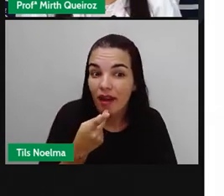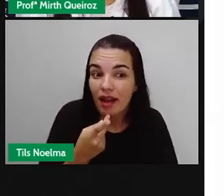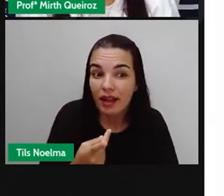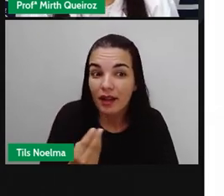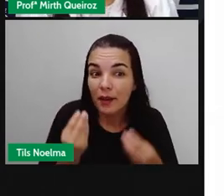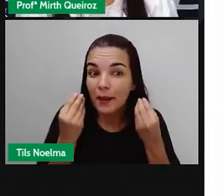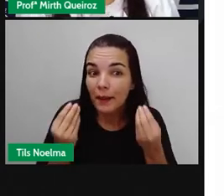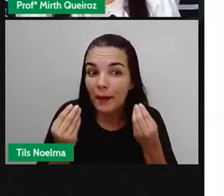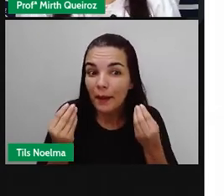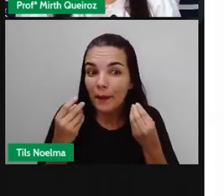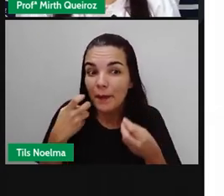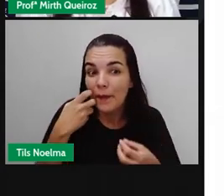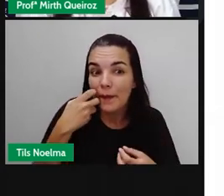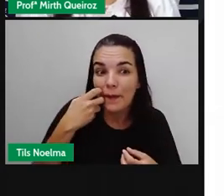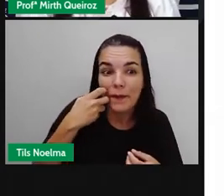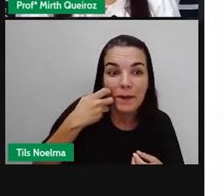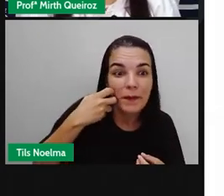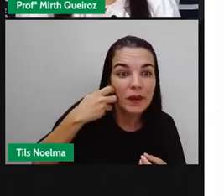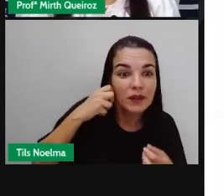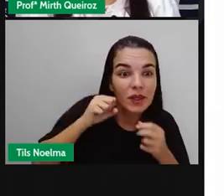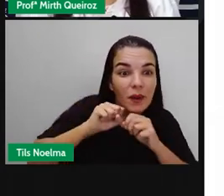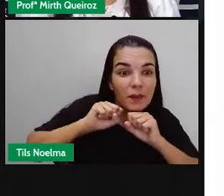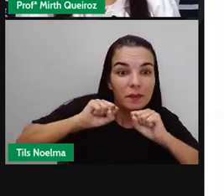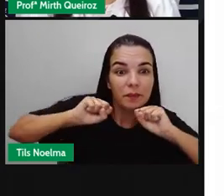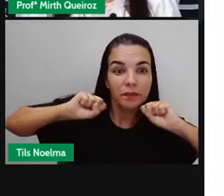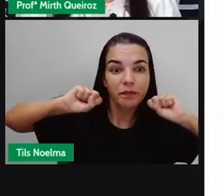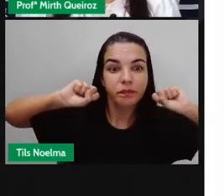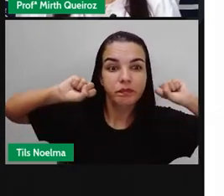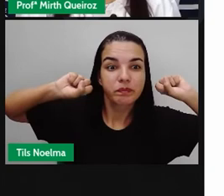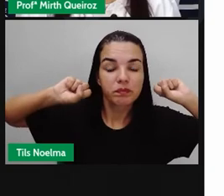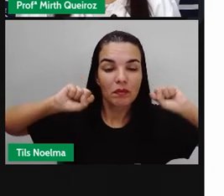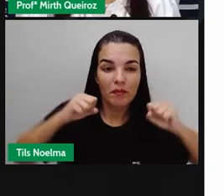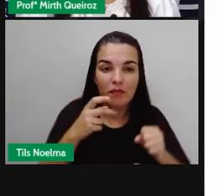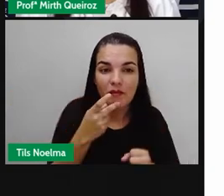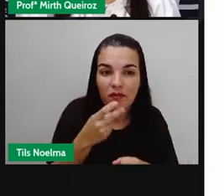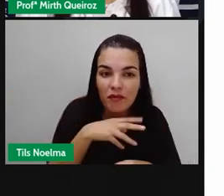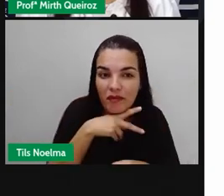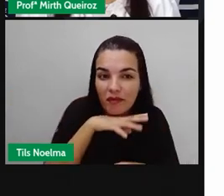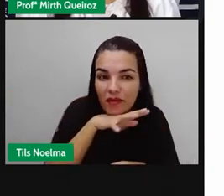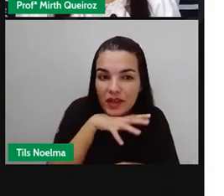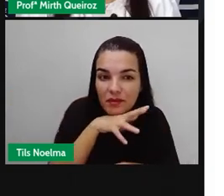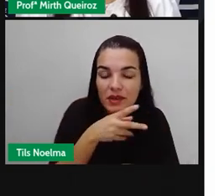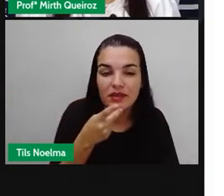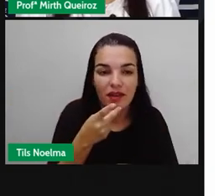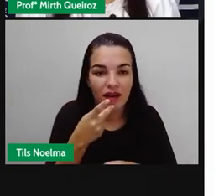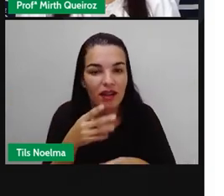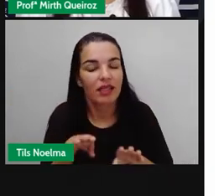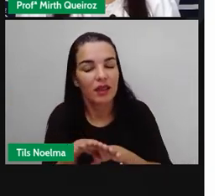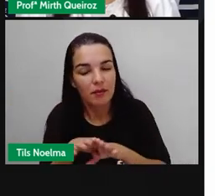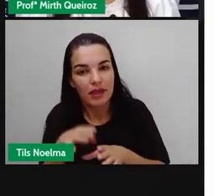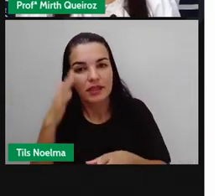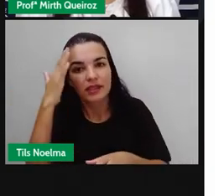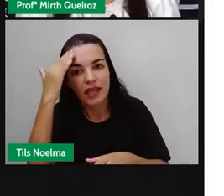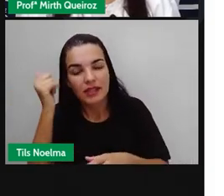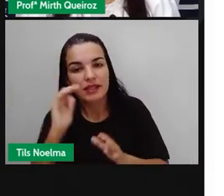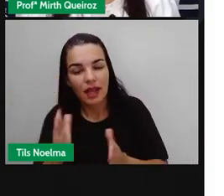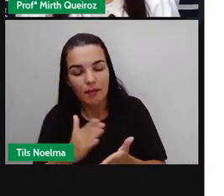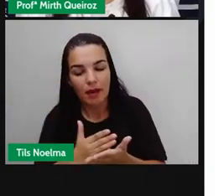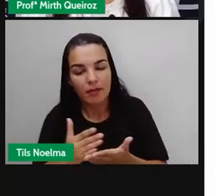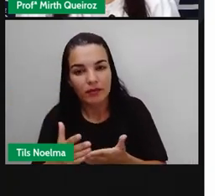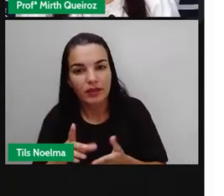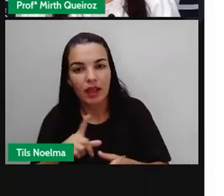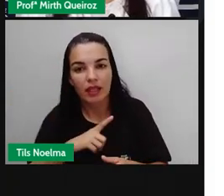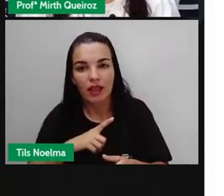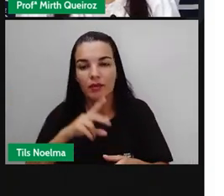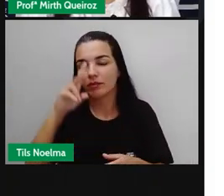também que acontece nos contos de fadas, né? Então, a partir desses elementos, dá para a gente saber que se trata de um